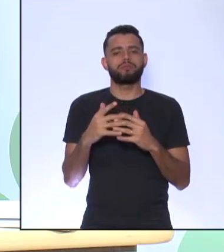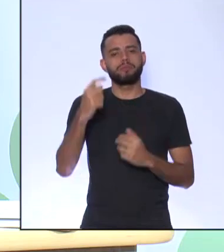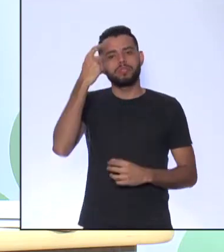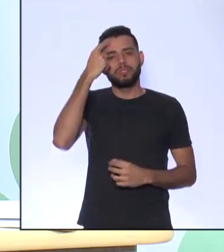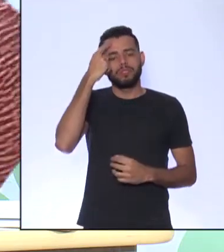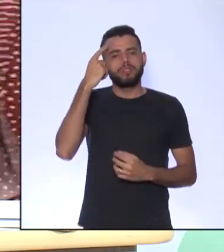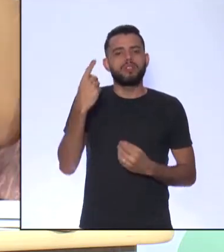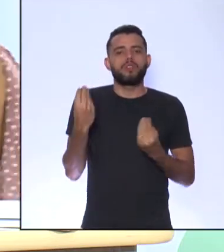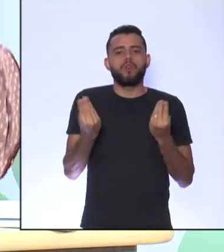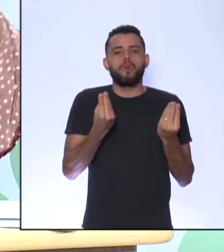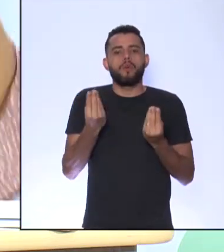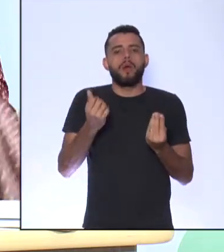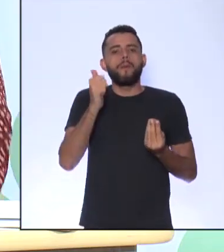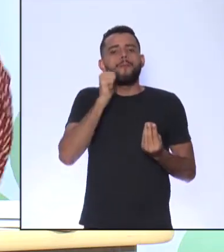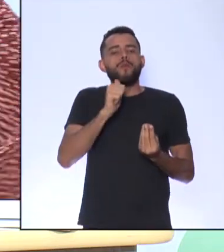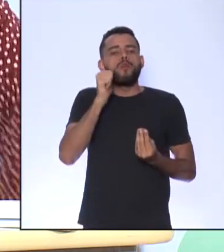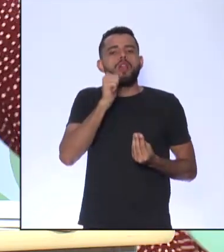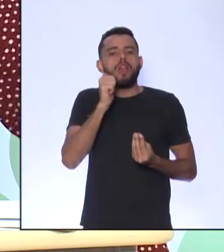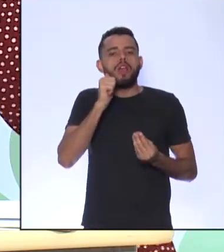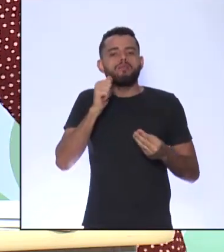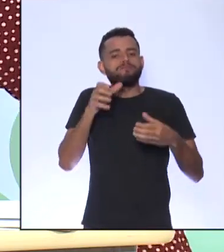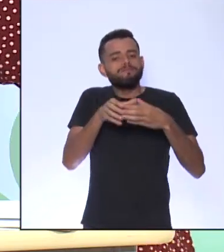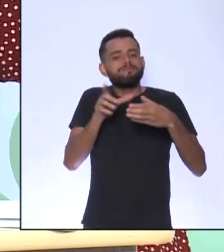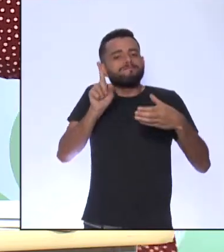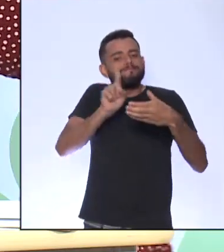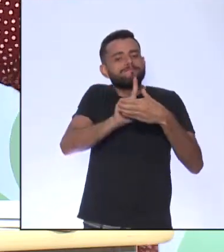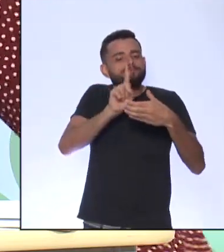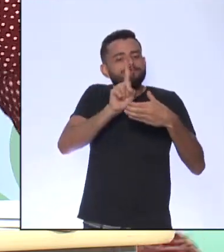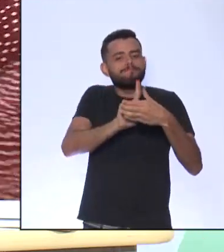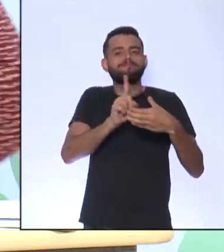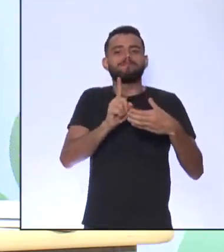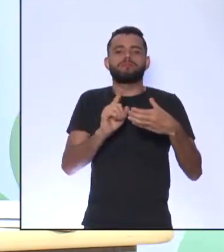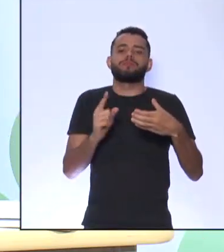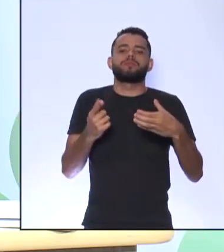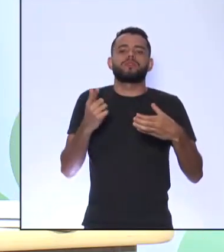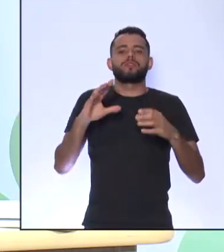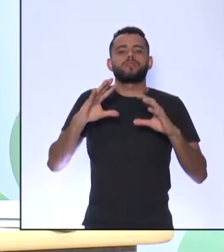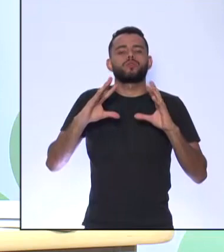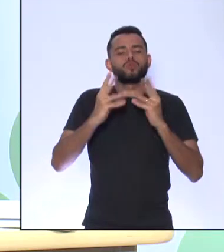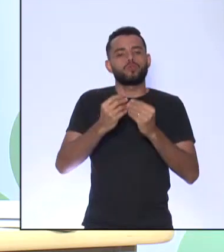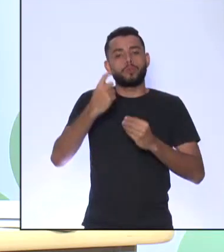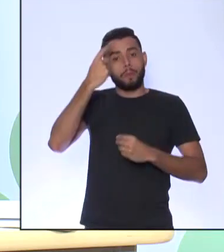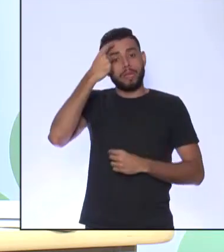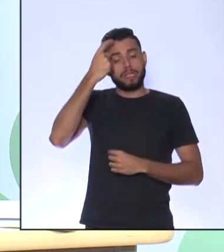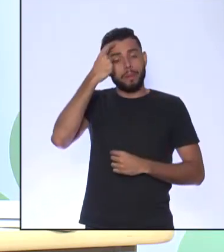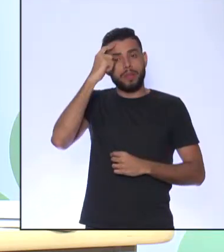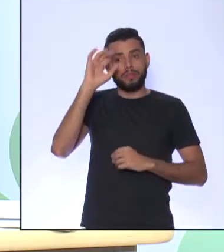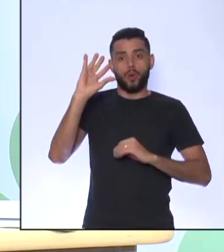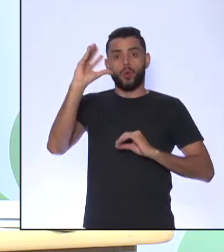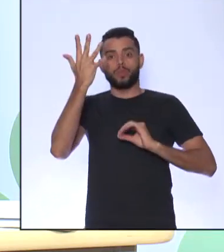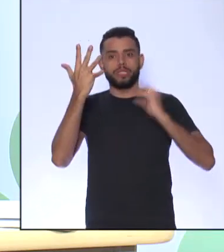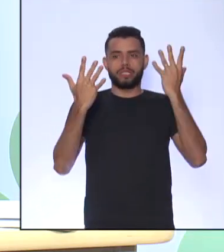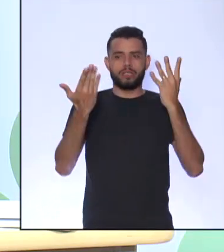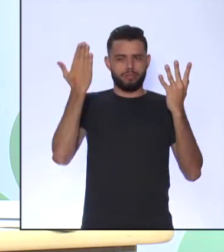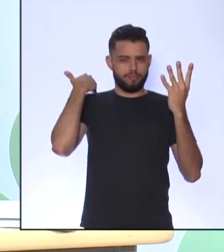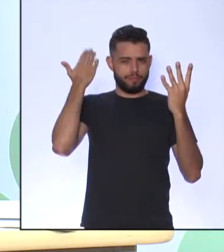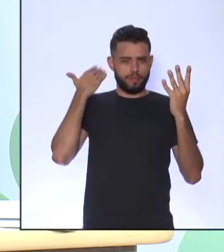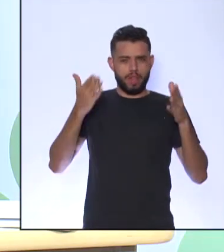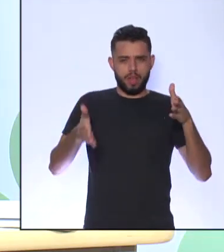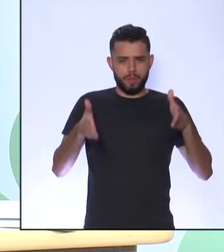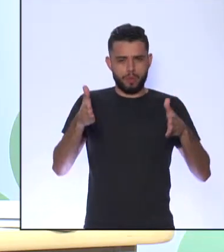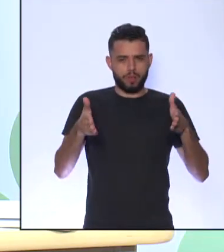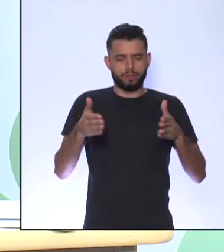Dentro desse jogo de pensamento Que está acontecendo ali Nessa época do iluminismo E eles perguntam se